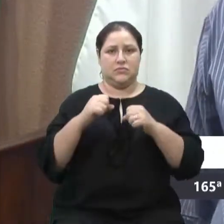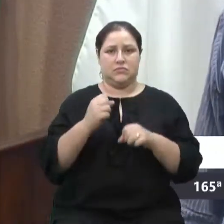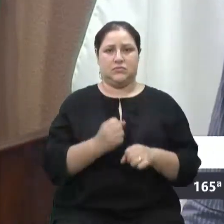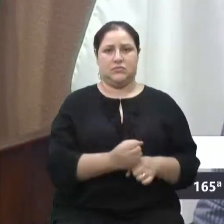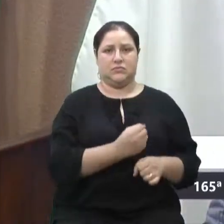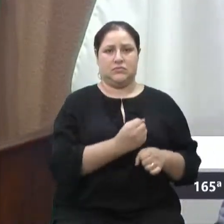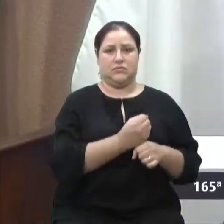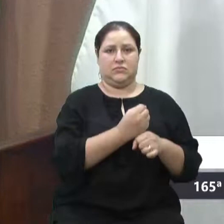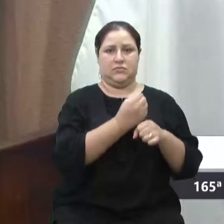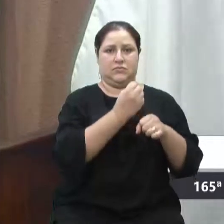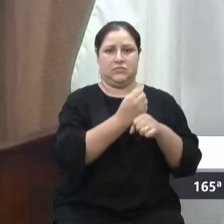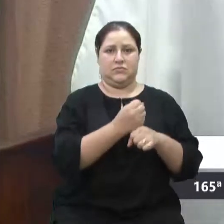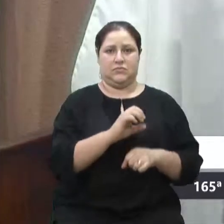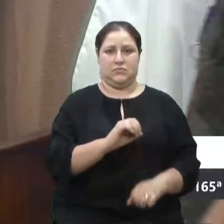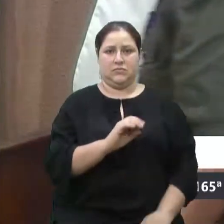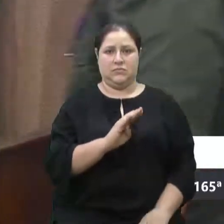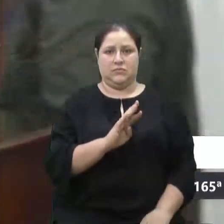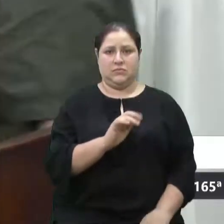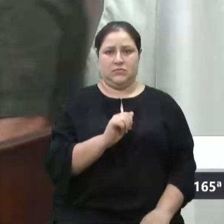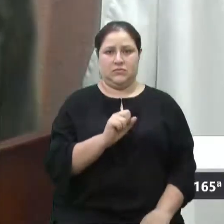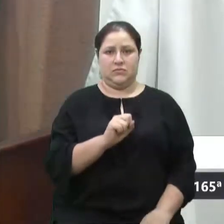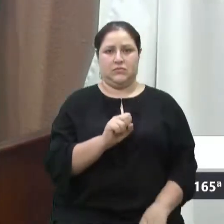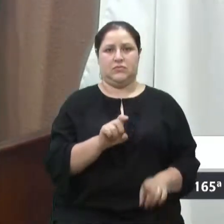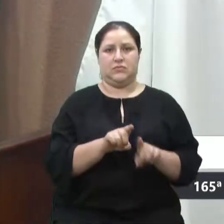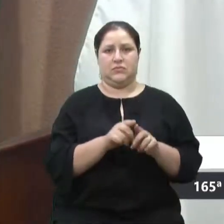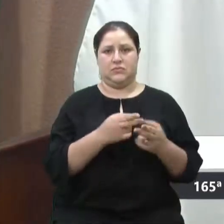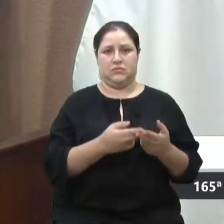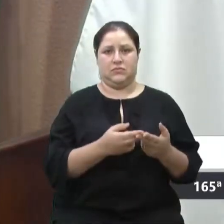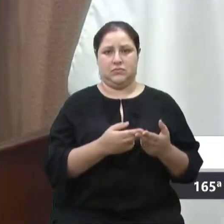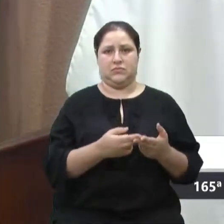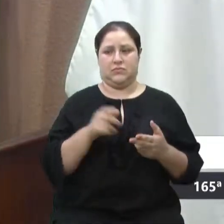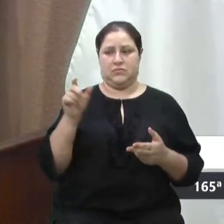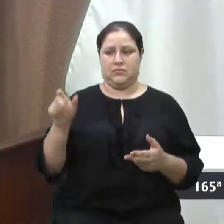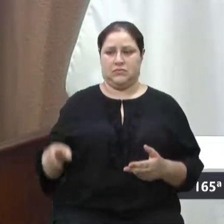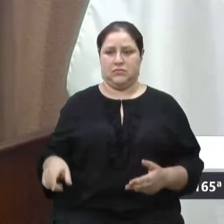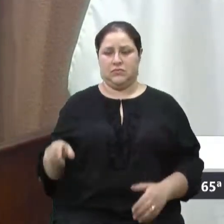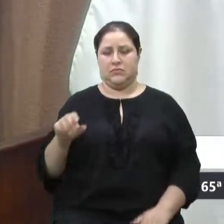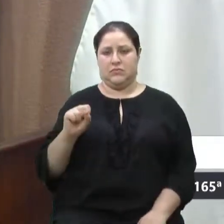Que tenham muita paciência com o Solete e com a Secretaria de Obras.